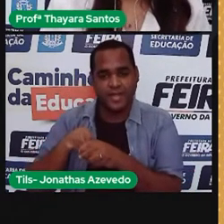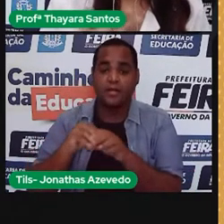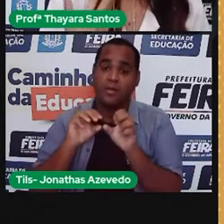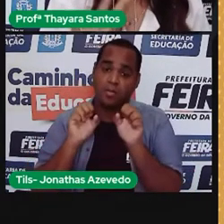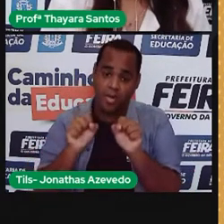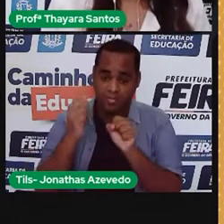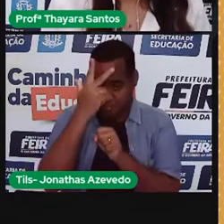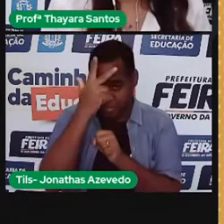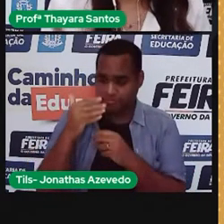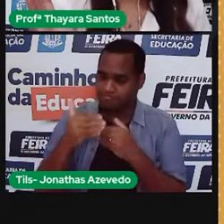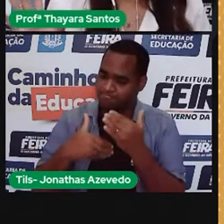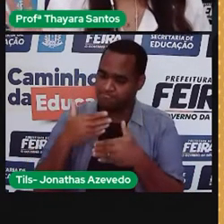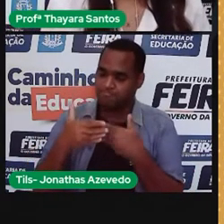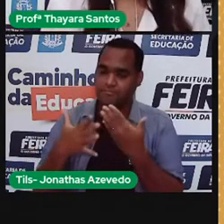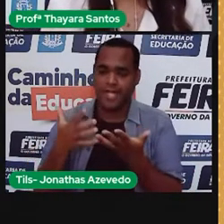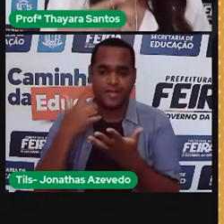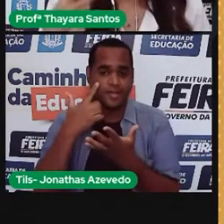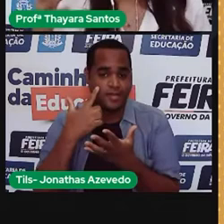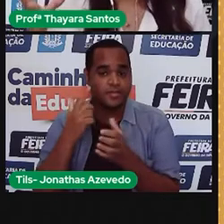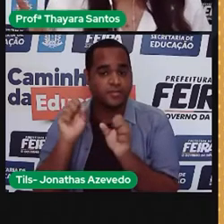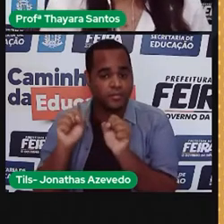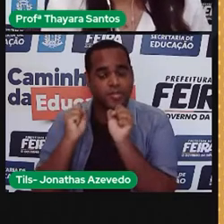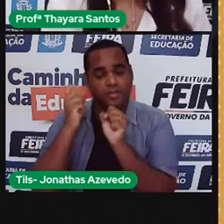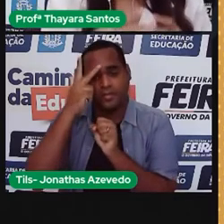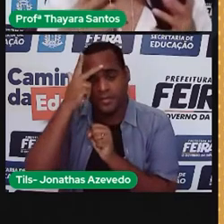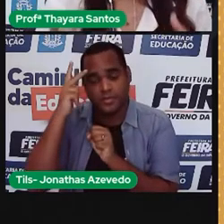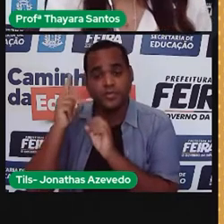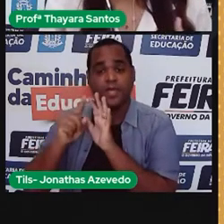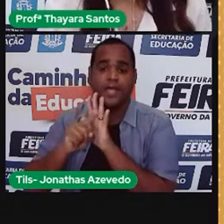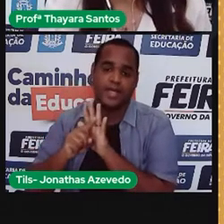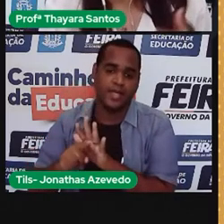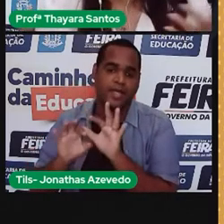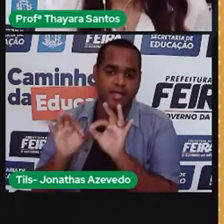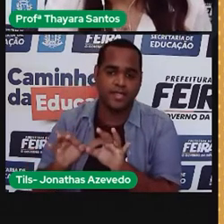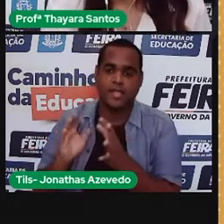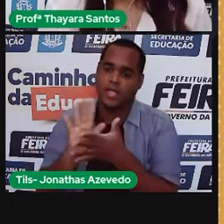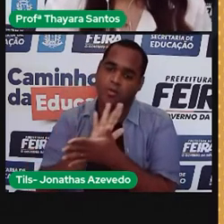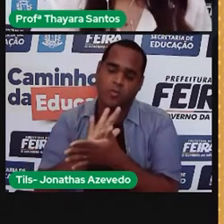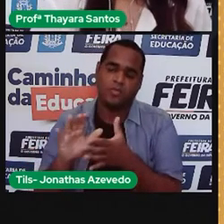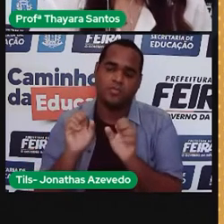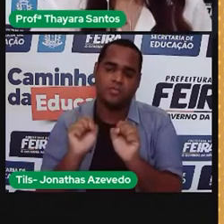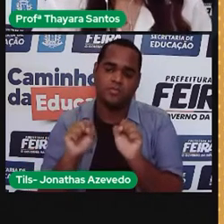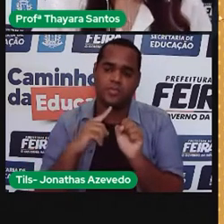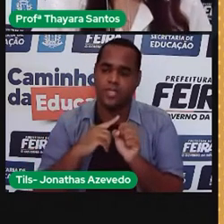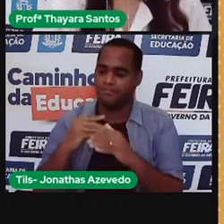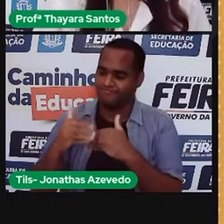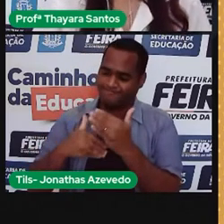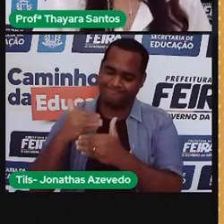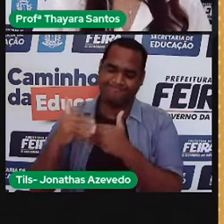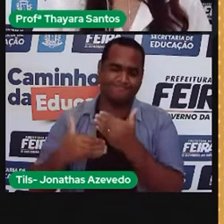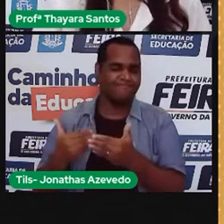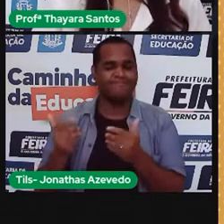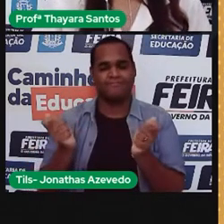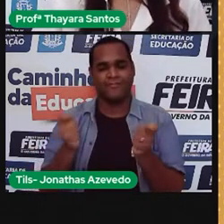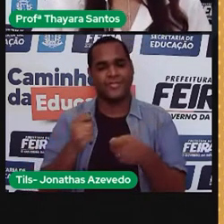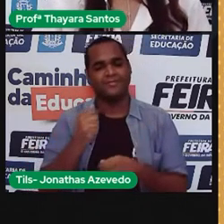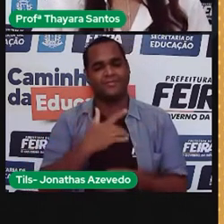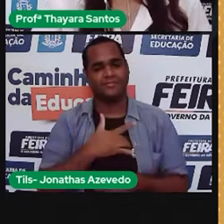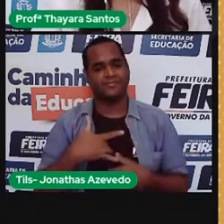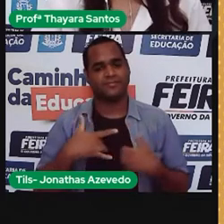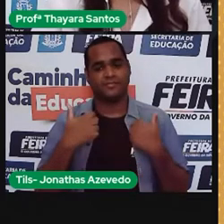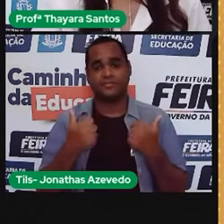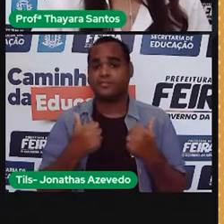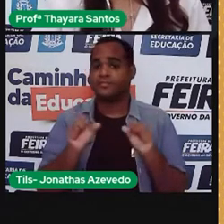ser que com esse tratamento as células do pulmão dela se regenerem. Então, isso também só é